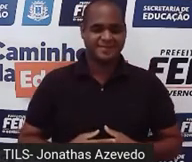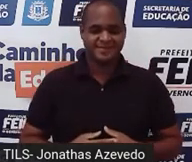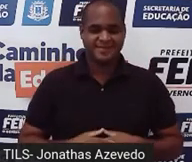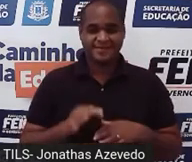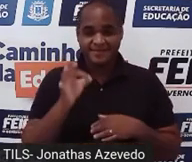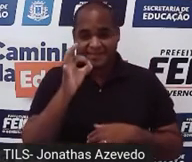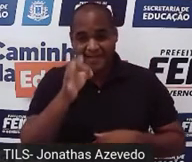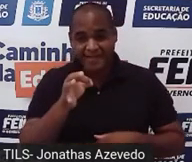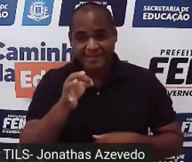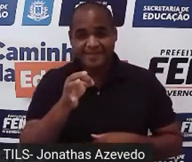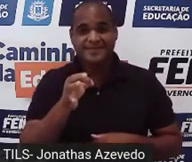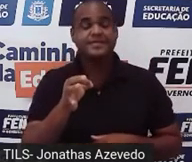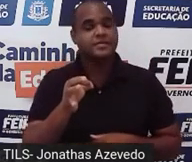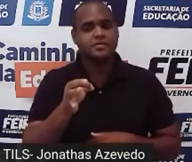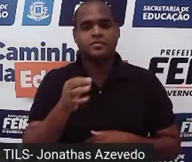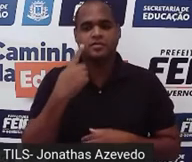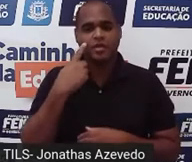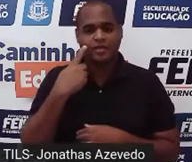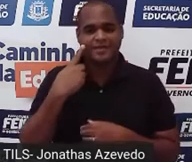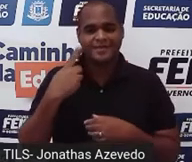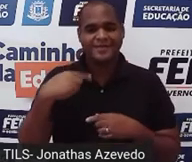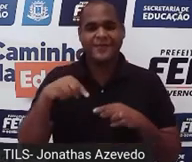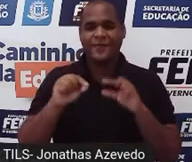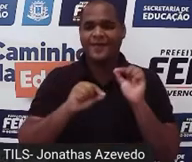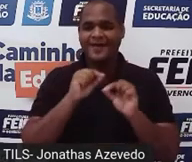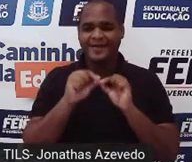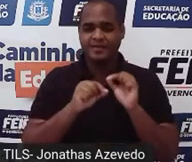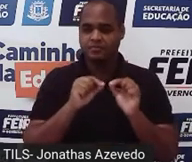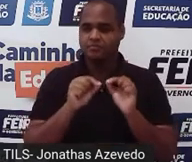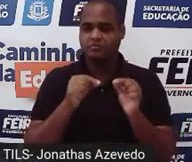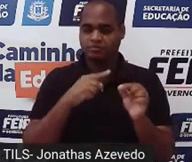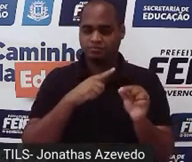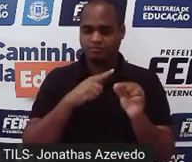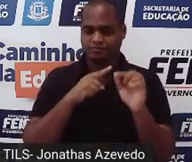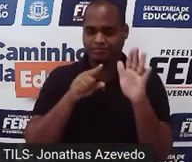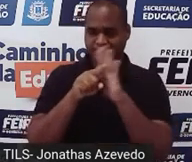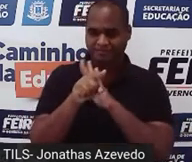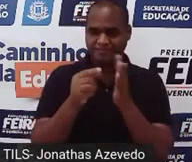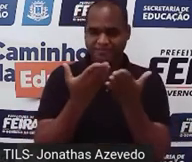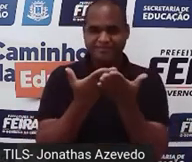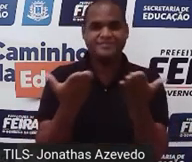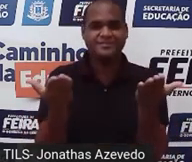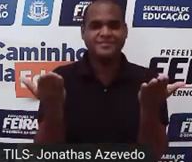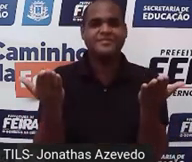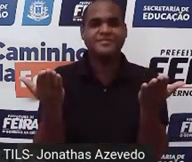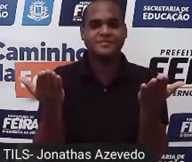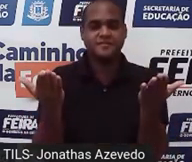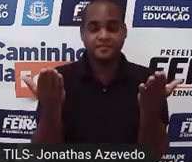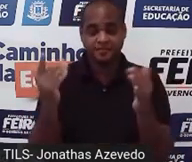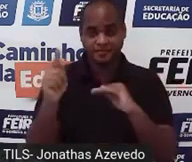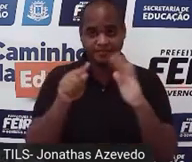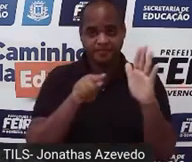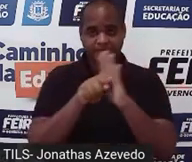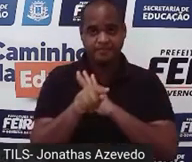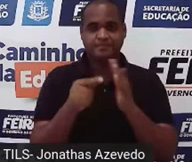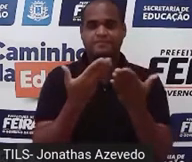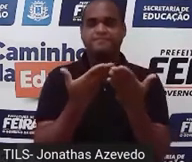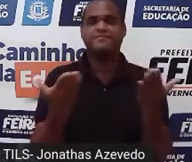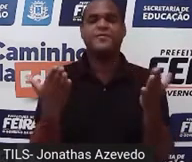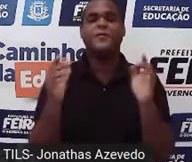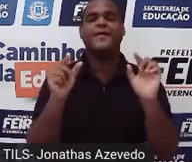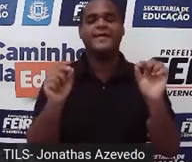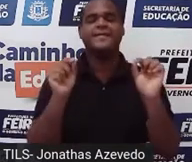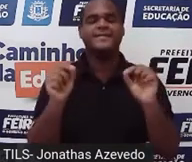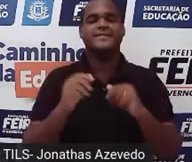certo? Mas vamos fazer assim, ó, eu tenho aqui uma perguntinha para você, e essa perguntinha é a seguinte,